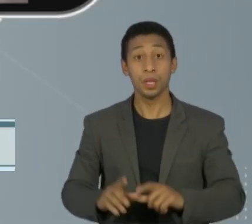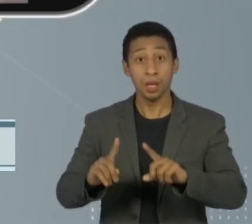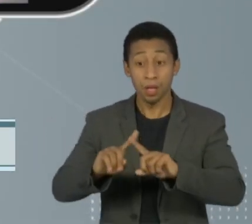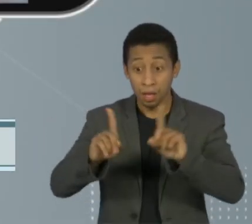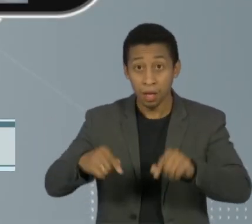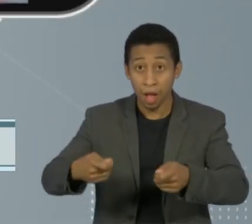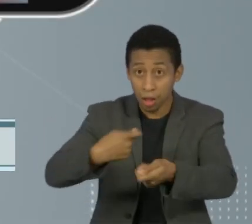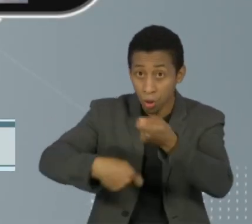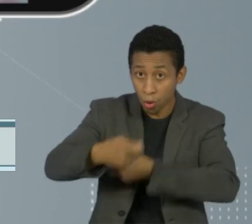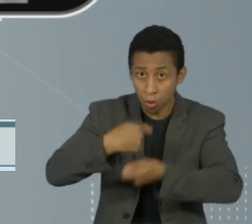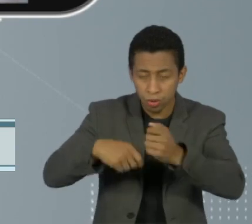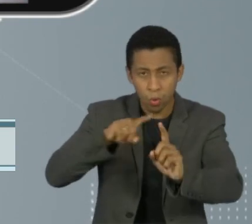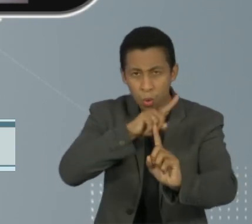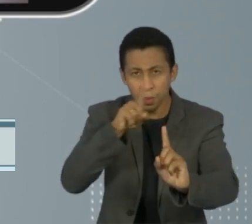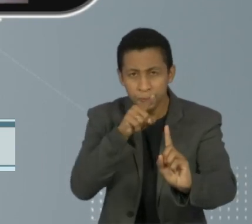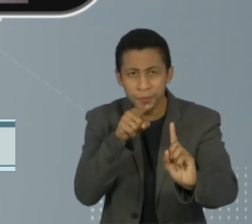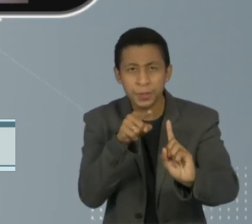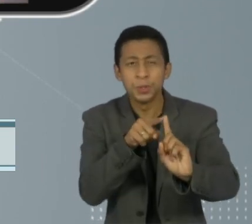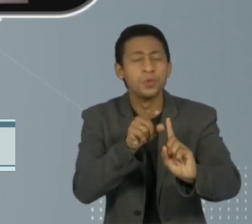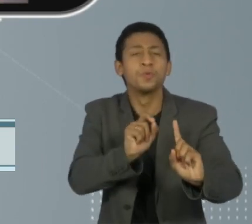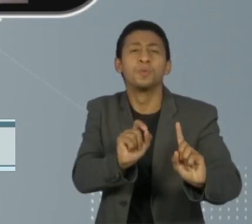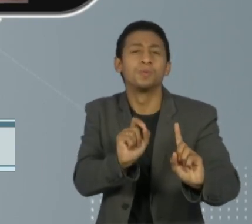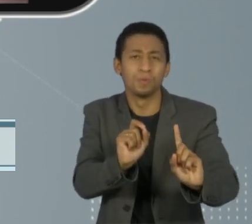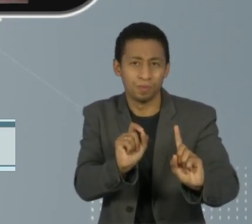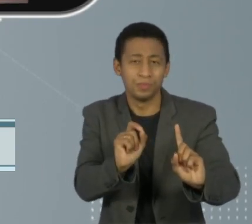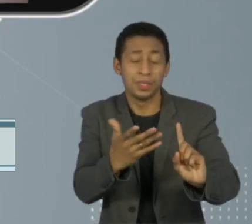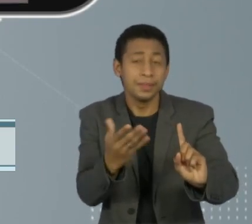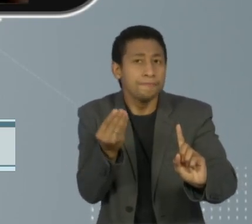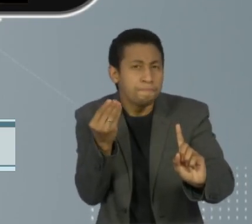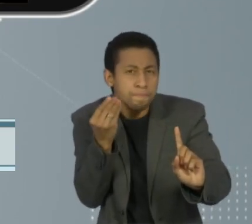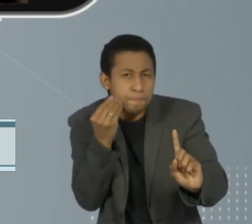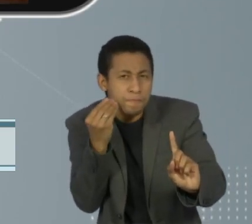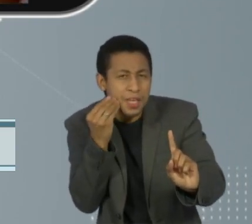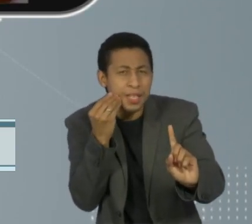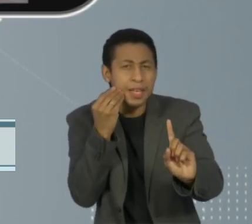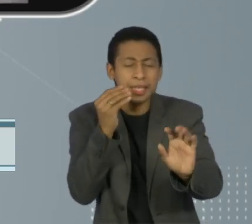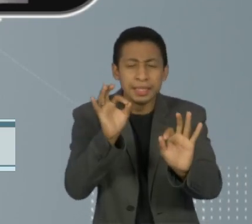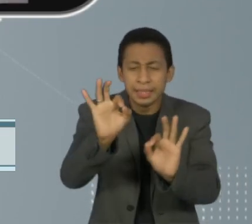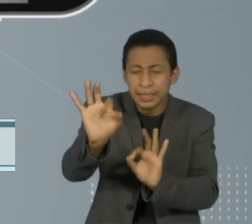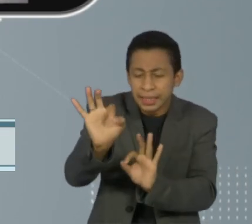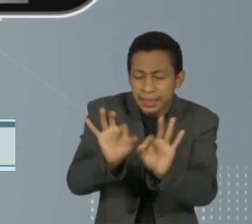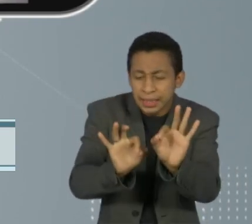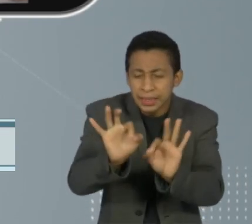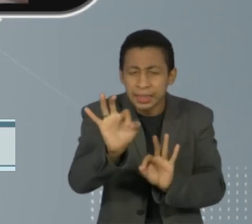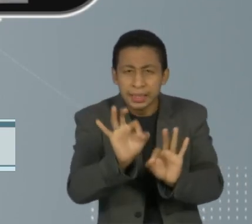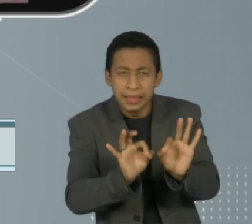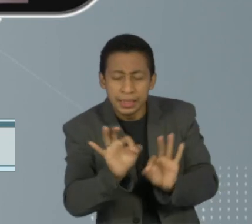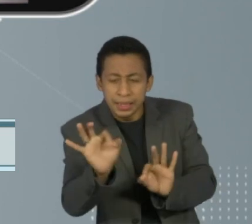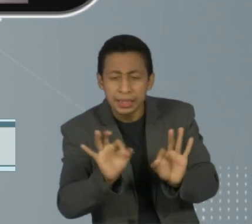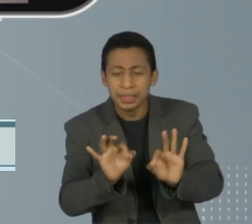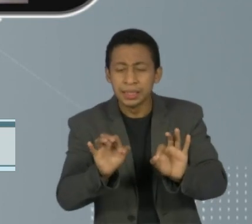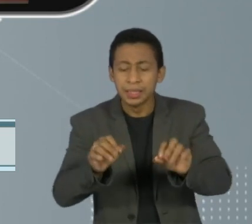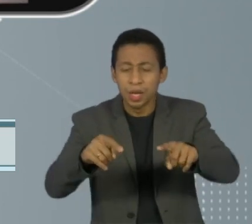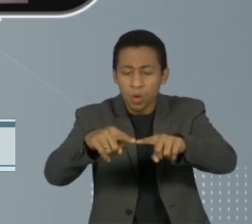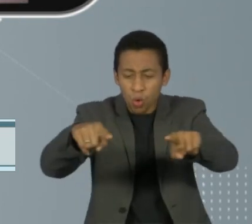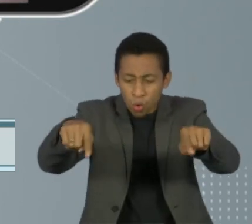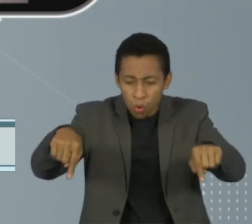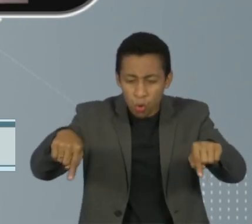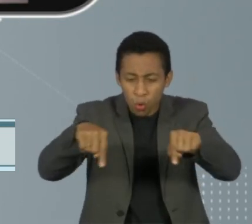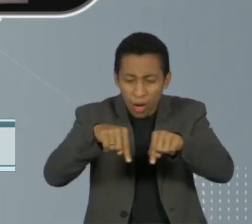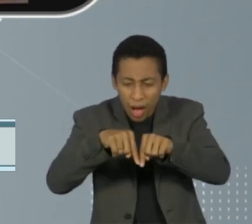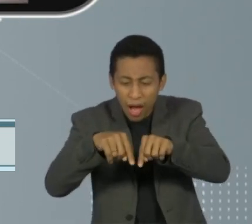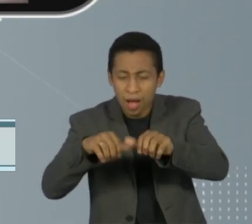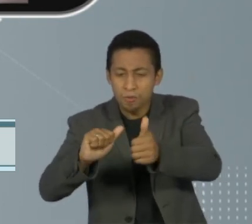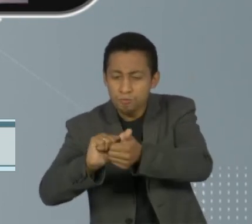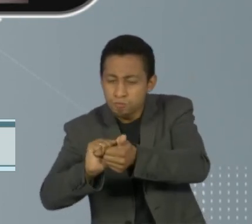objetivamente, é que, de alguma maneira, tentem desenhar um pouco esse espaço onde eles vão antes de